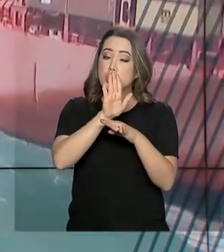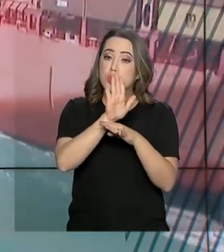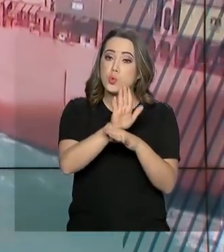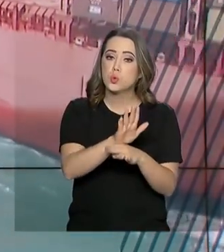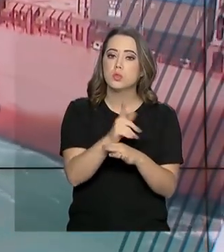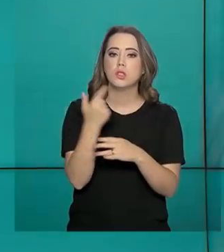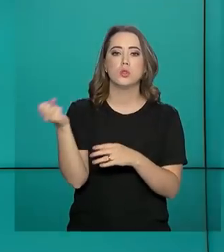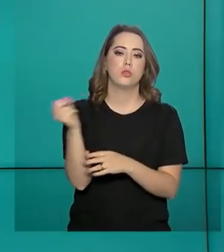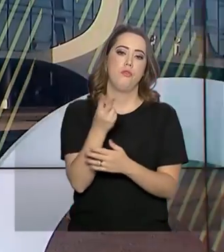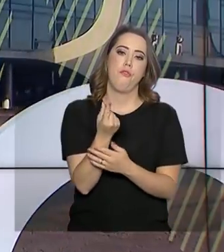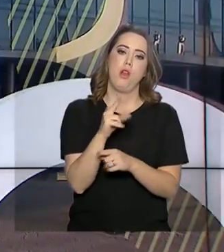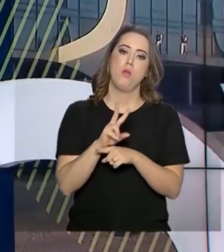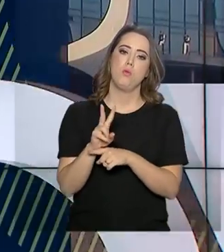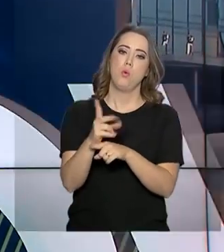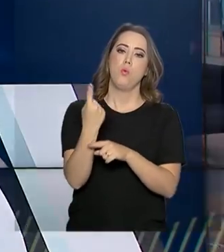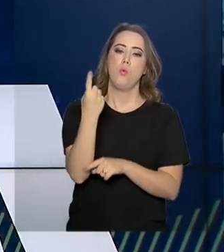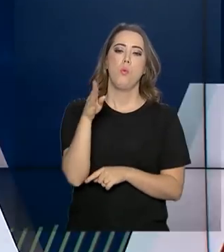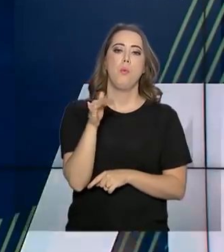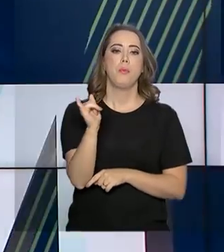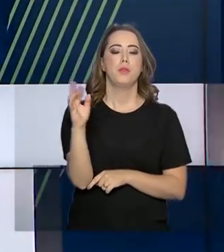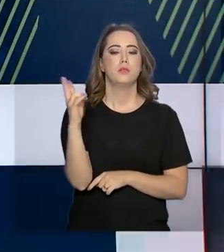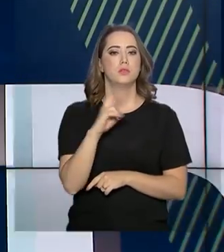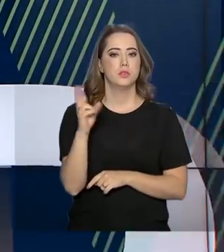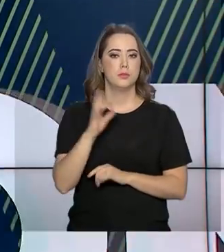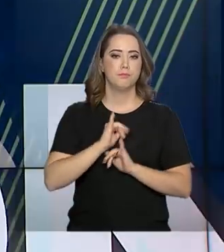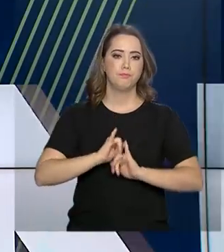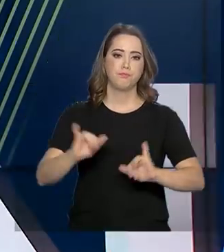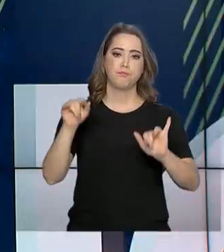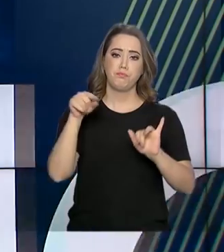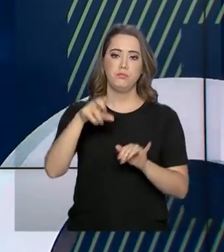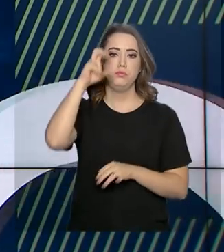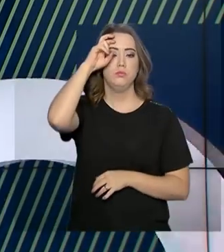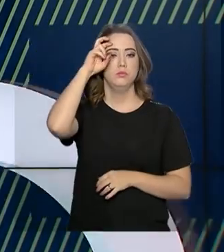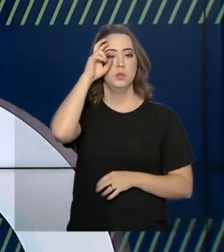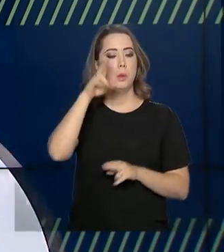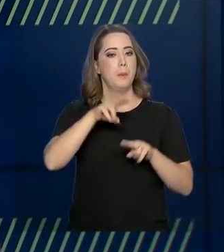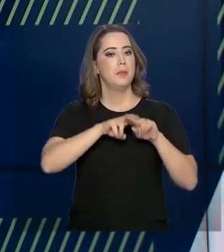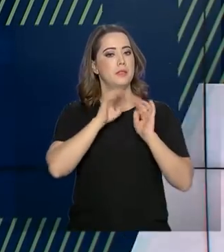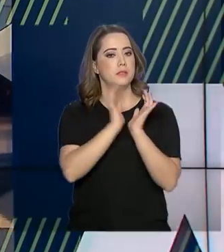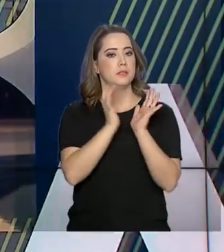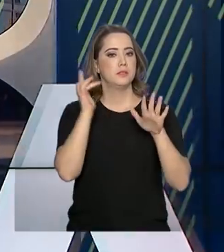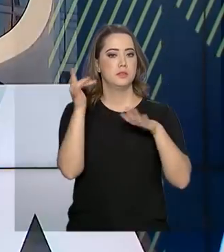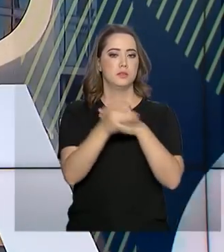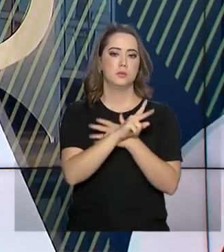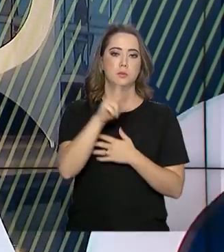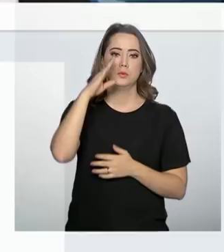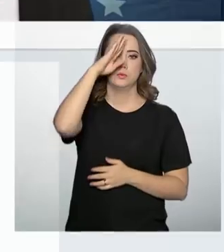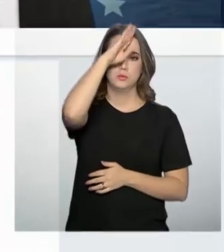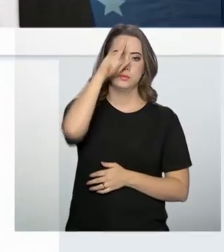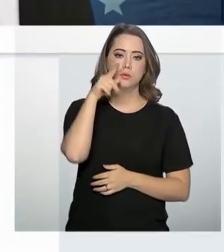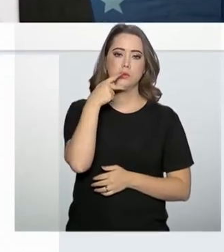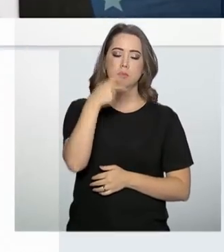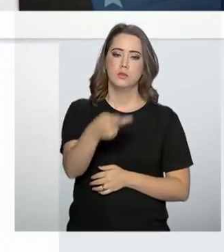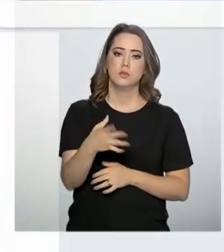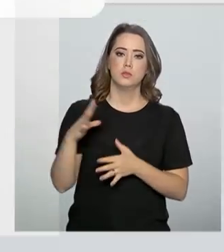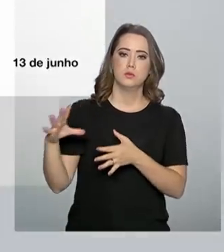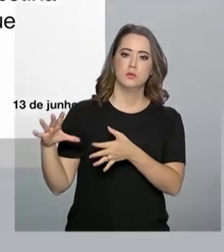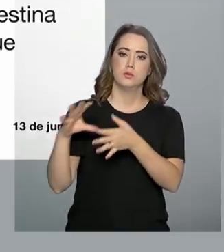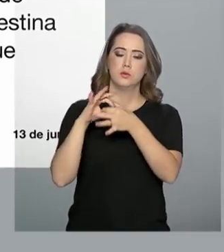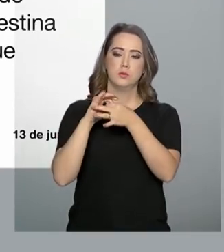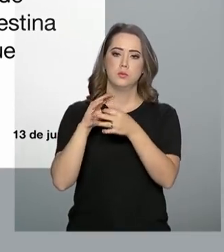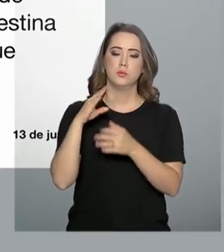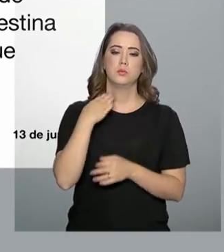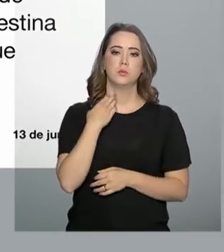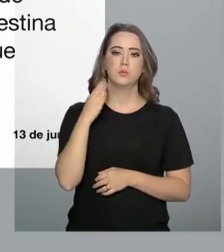de crédito de 1 bilhão de reais que foi lançada nesta quinta-feira. Pelas redes sociais, o presidente Jair Bolsonaro falou da